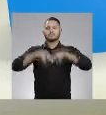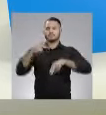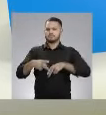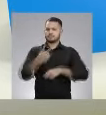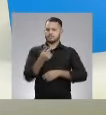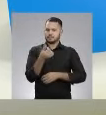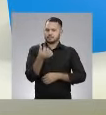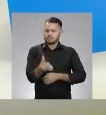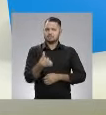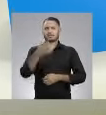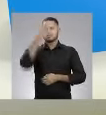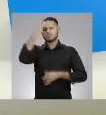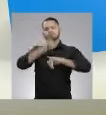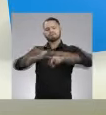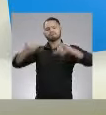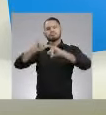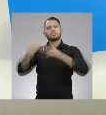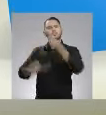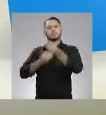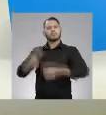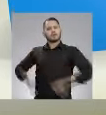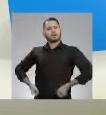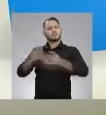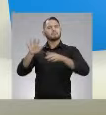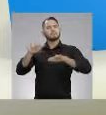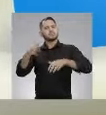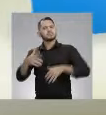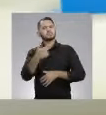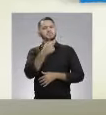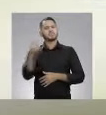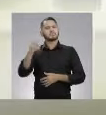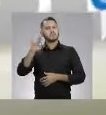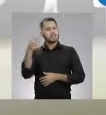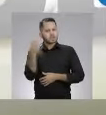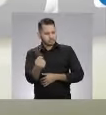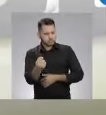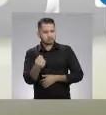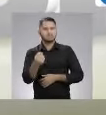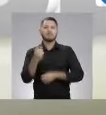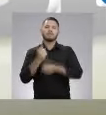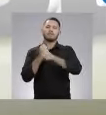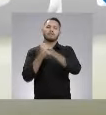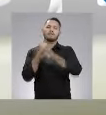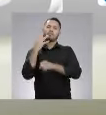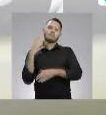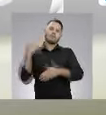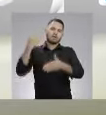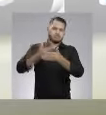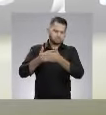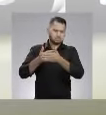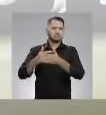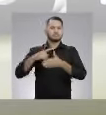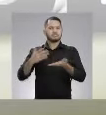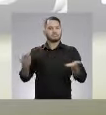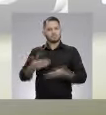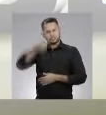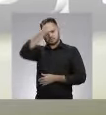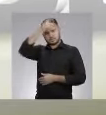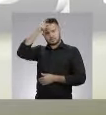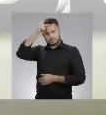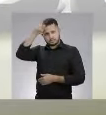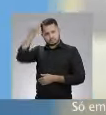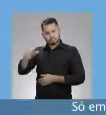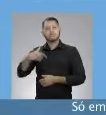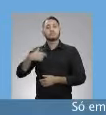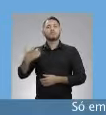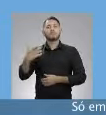Estado e 3,6 bilhões do governo federal. São mais de 14 bilhões até junho deste ano.